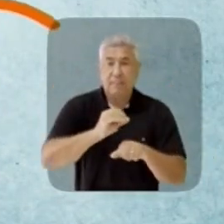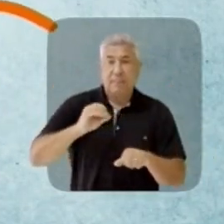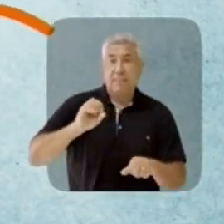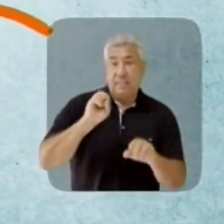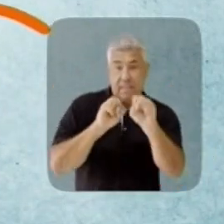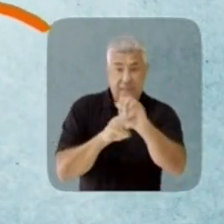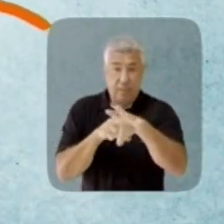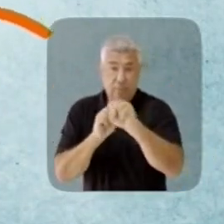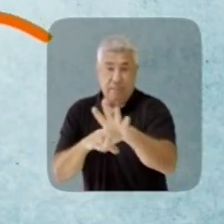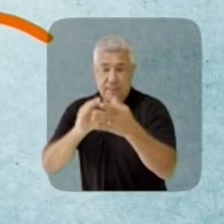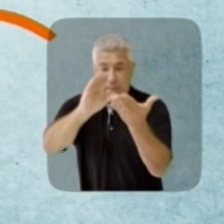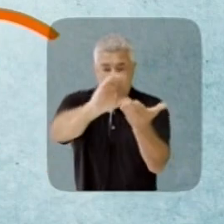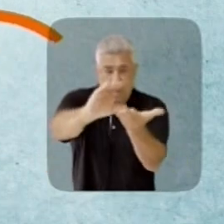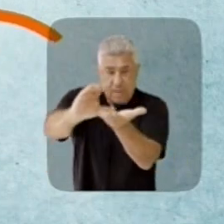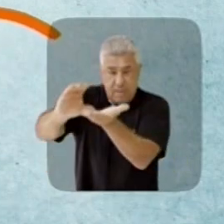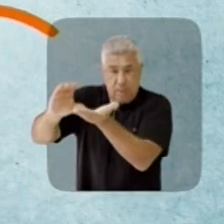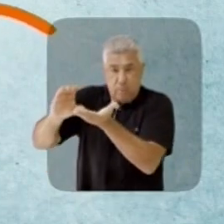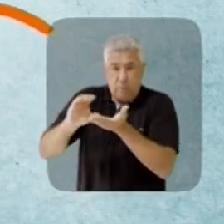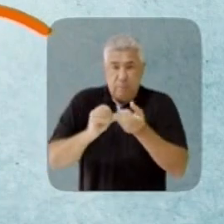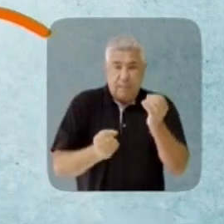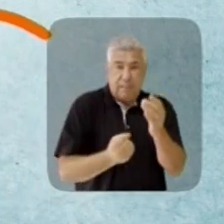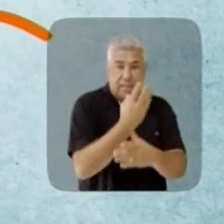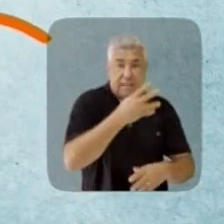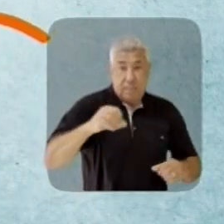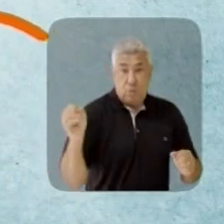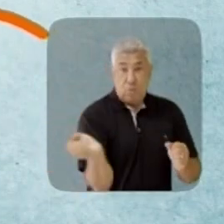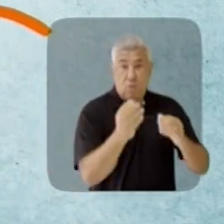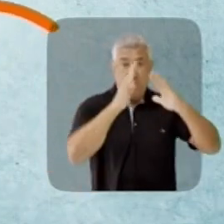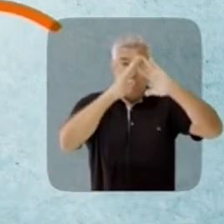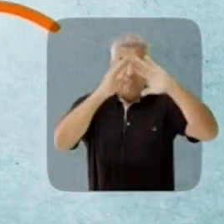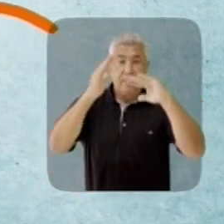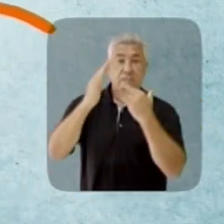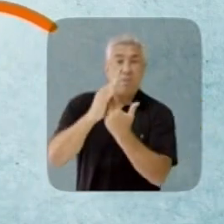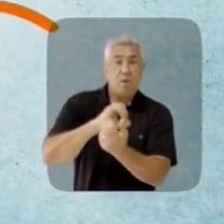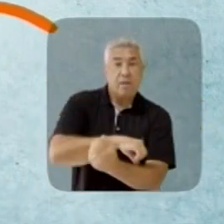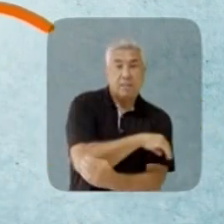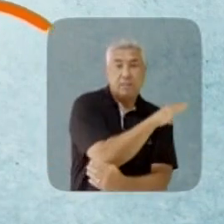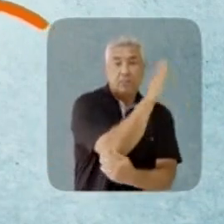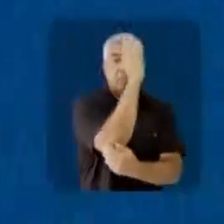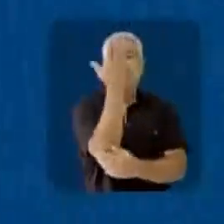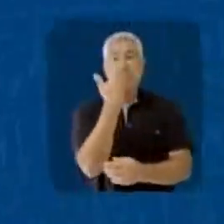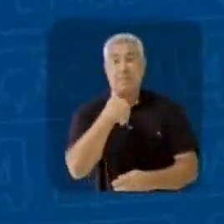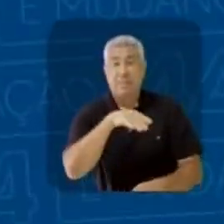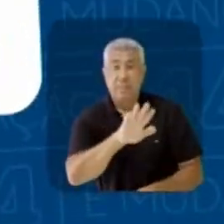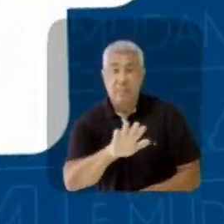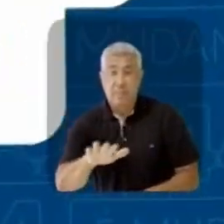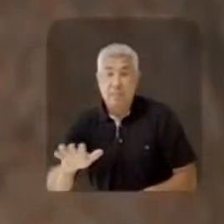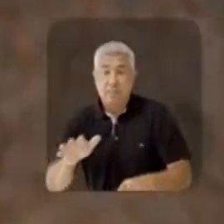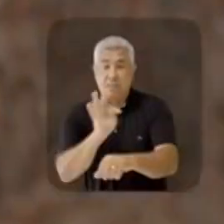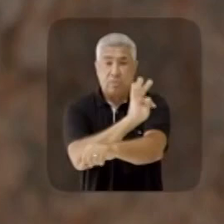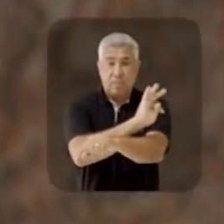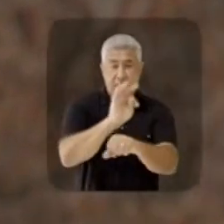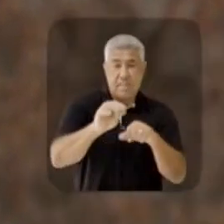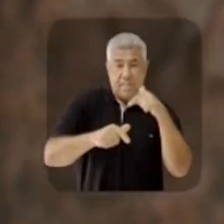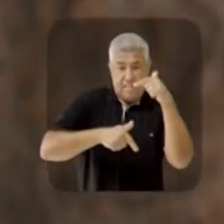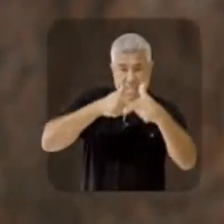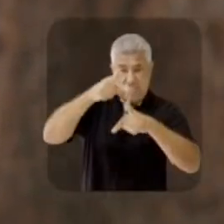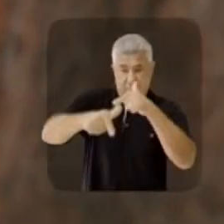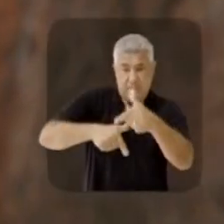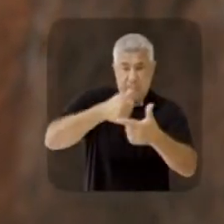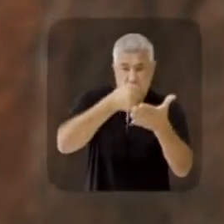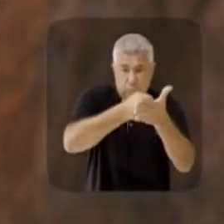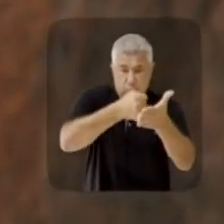educação, vai destinar recursos para criar novas escolas de tempo integral e creches por todo o estado. É trabalhando com